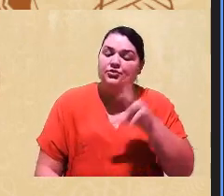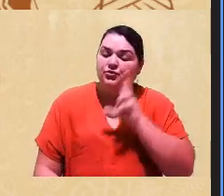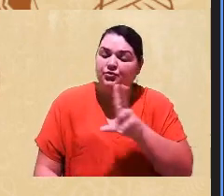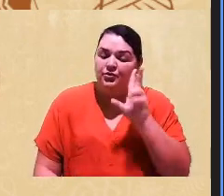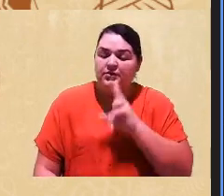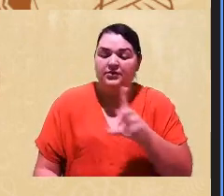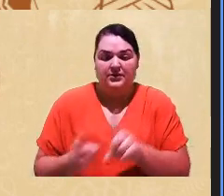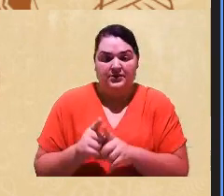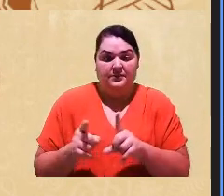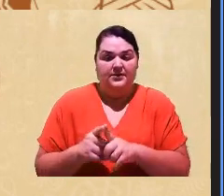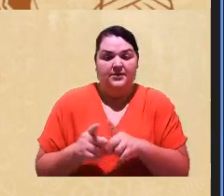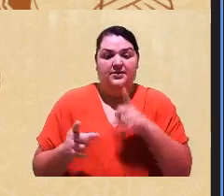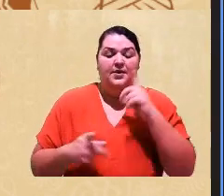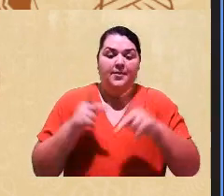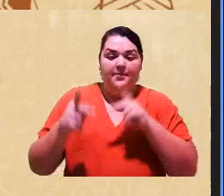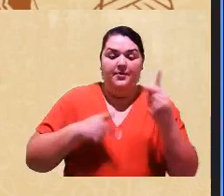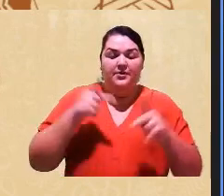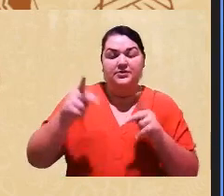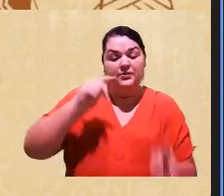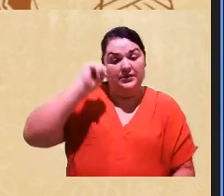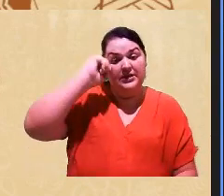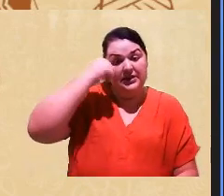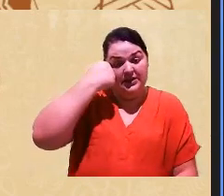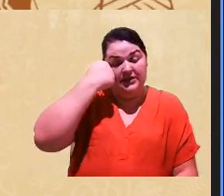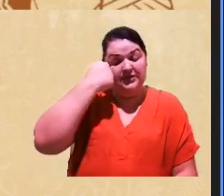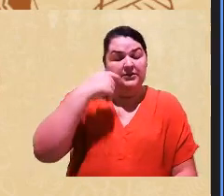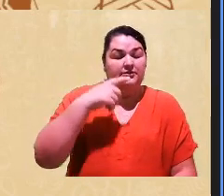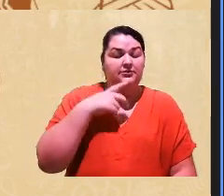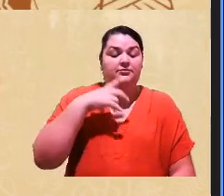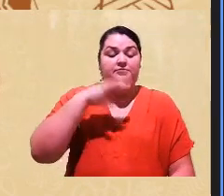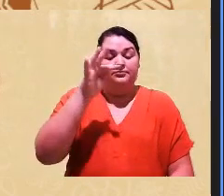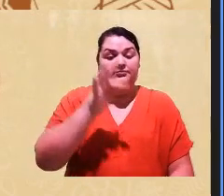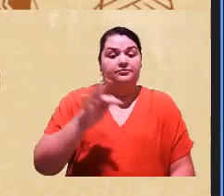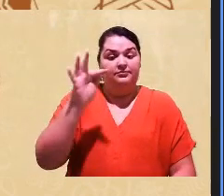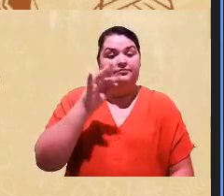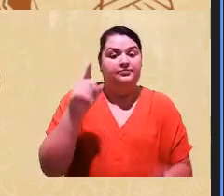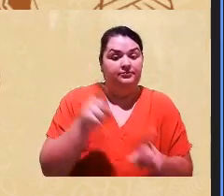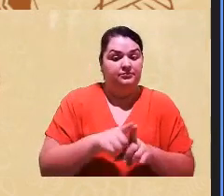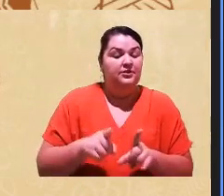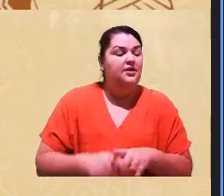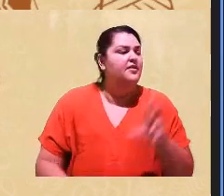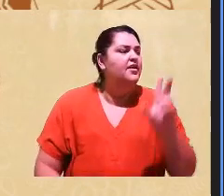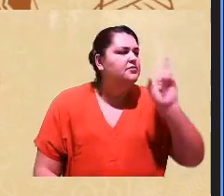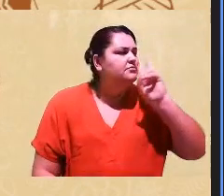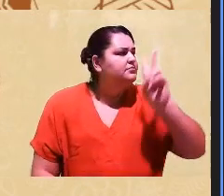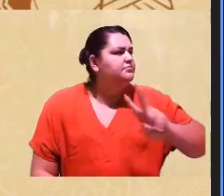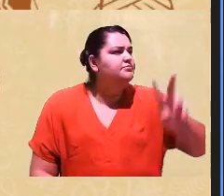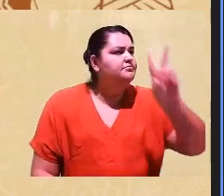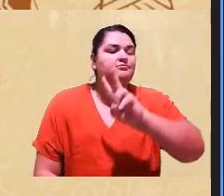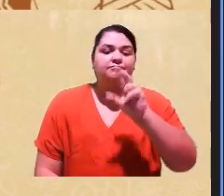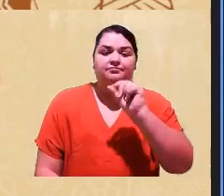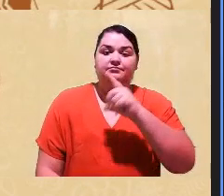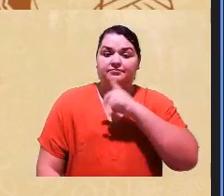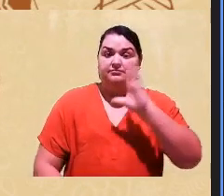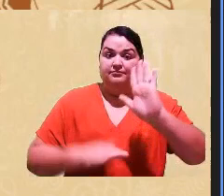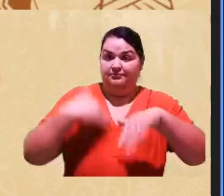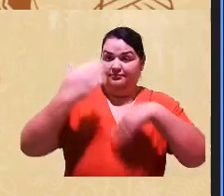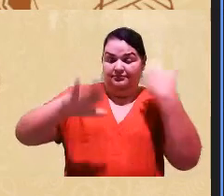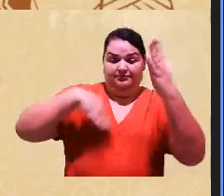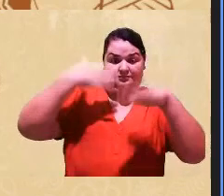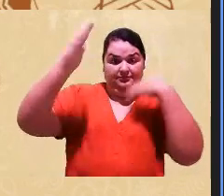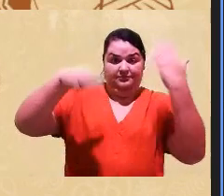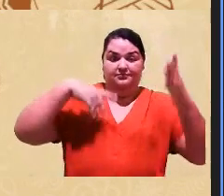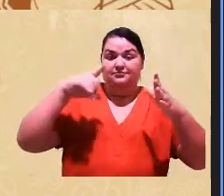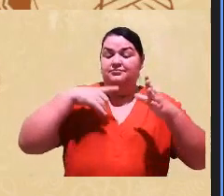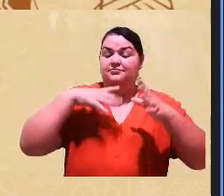em relação à população negra, a importância de entrada na universidade. E aí você vai vendo que o processo ele vai fluindo, é claro que ele é muito